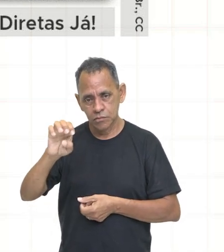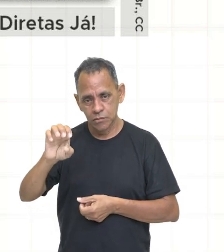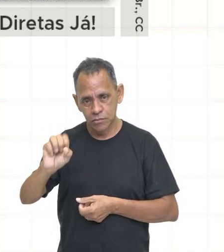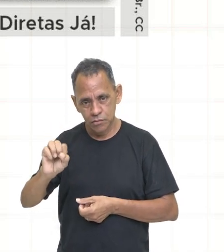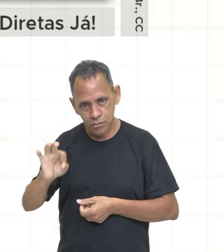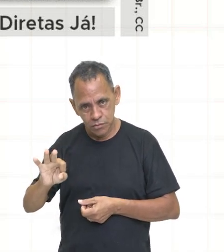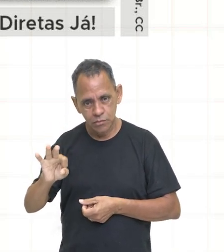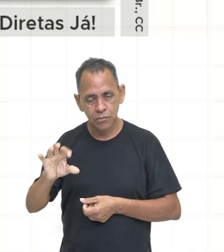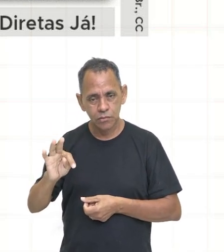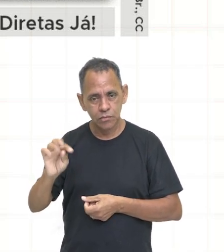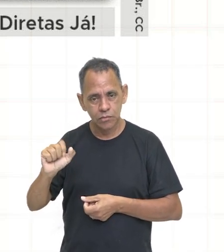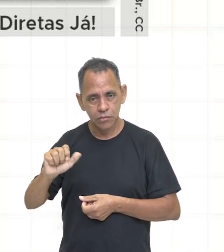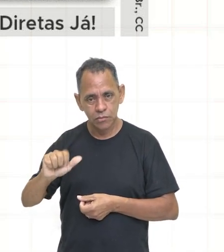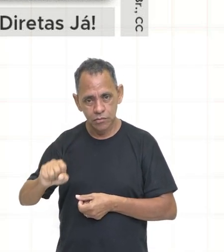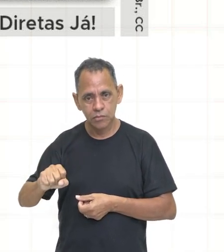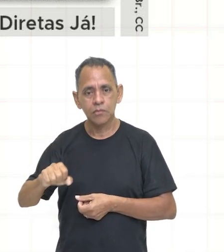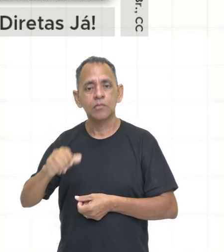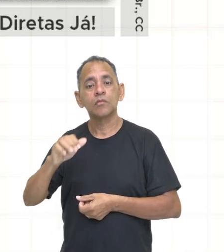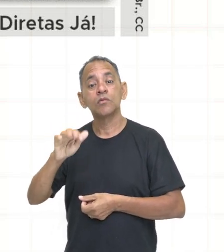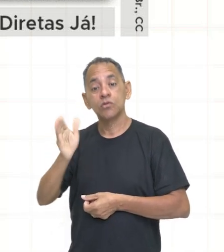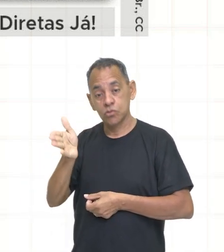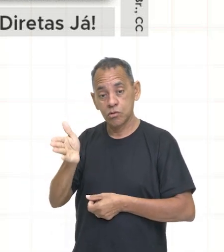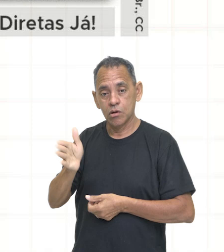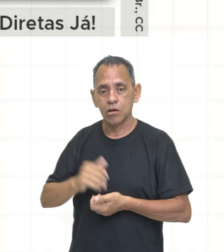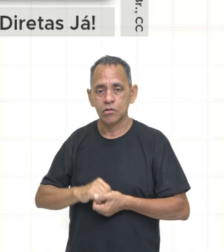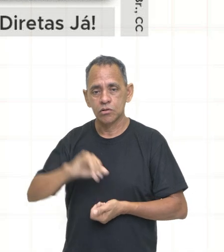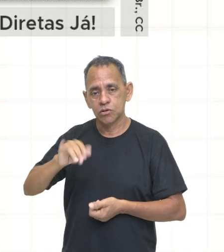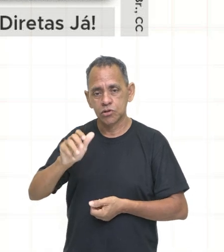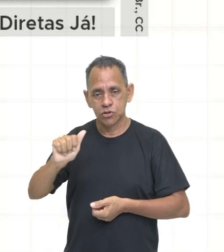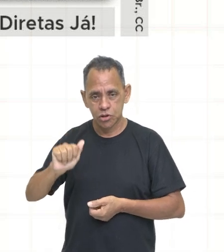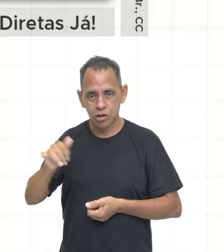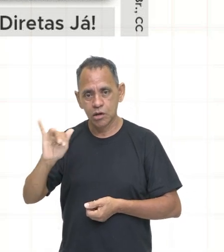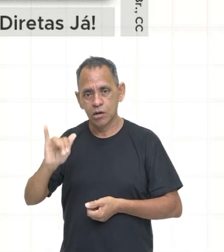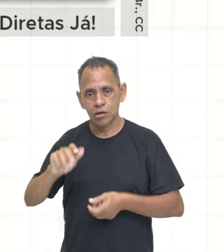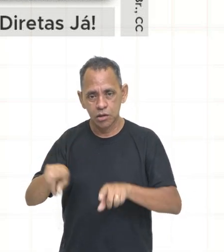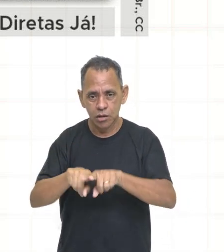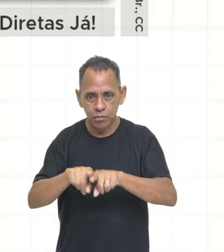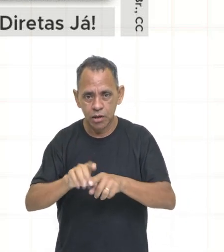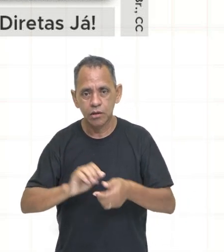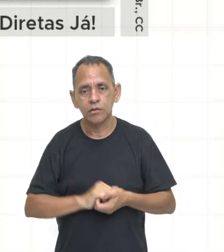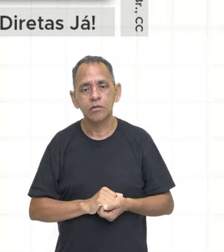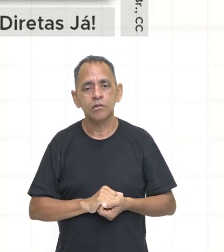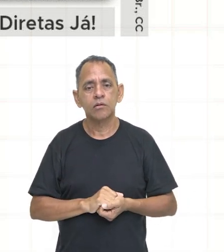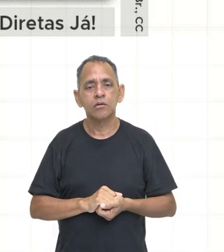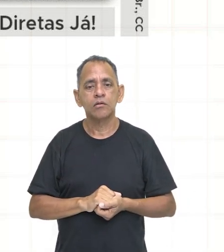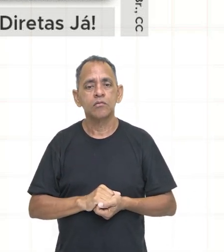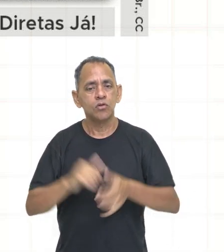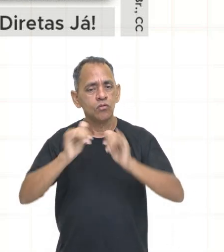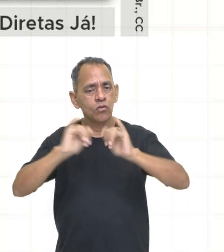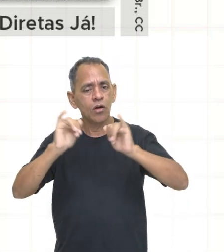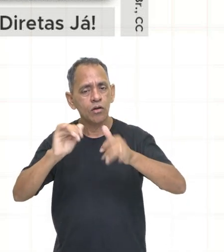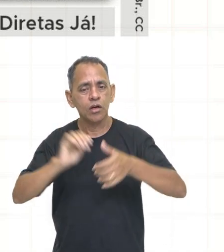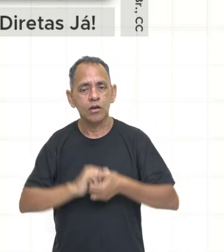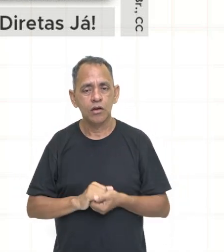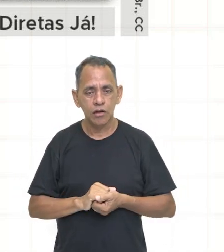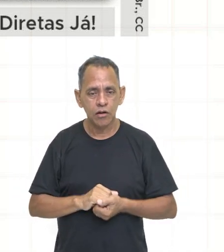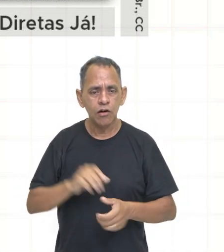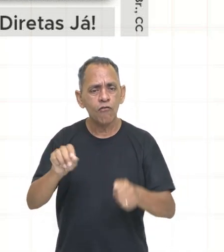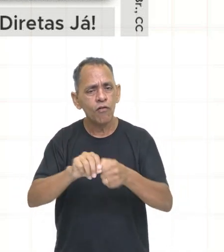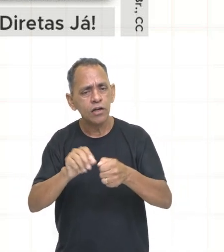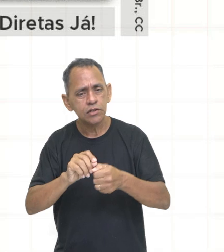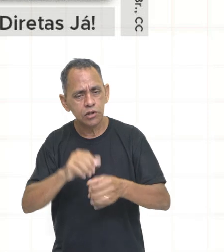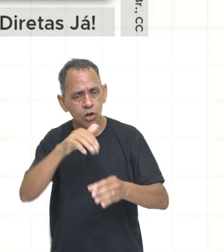pregavam, de fato? Eles pregavam a necessidade da realização de eleições diretas para o Poder